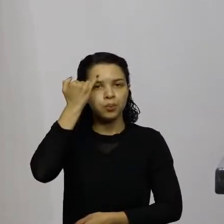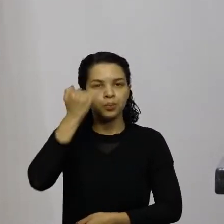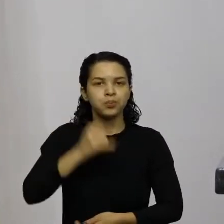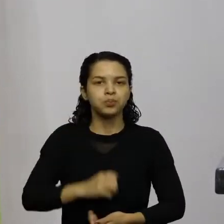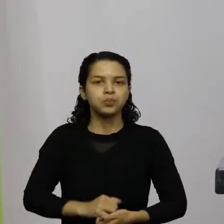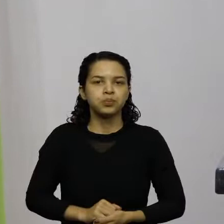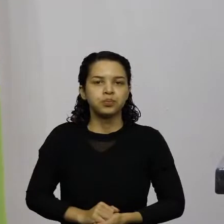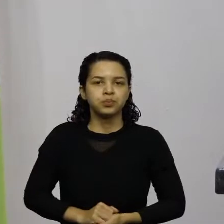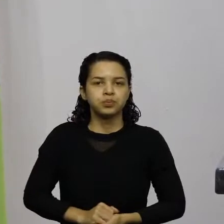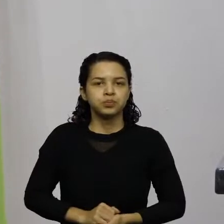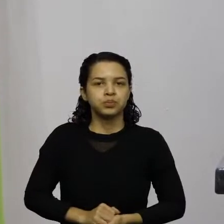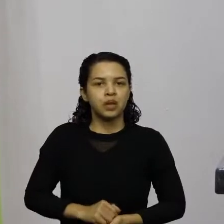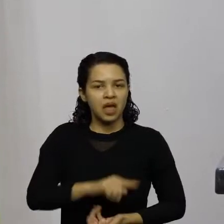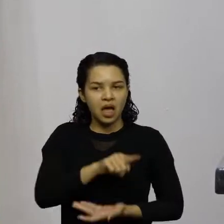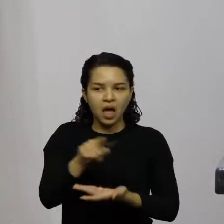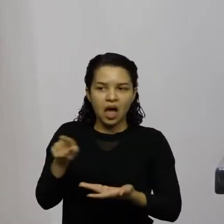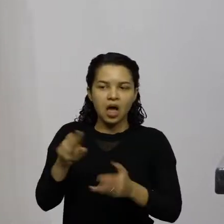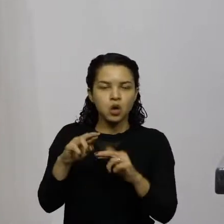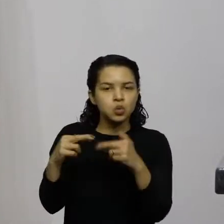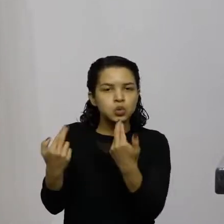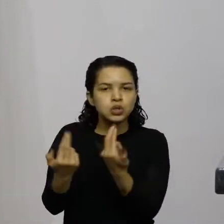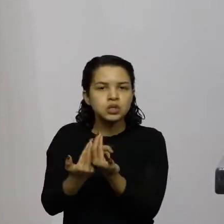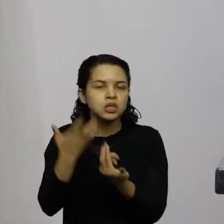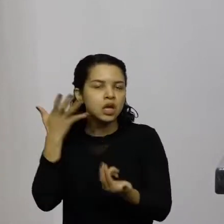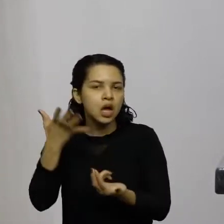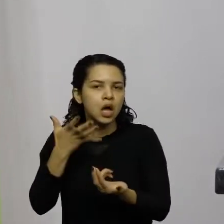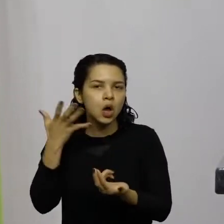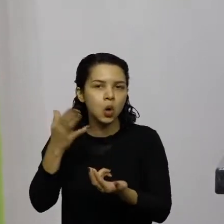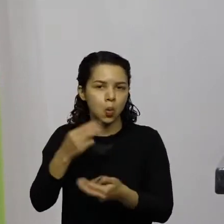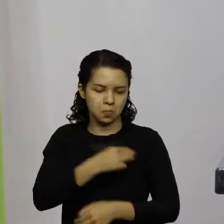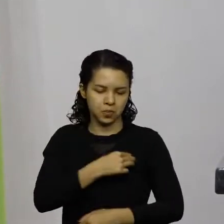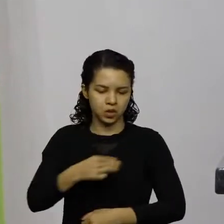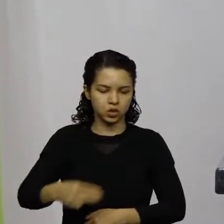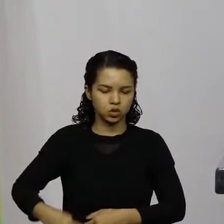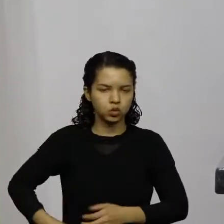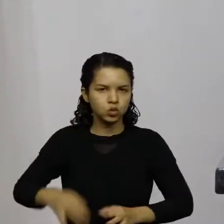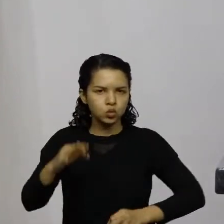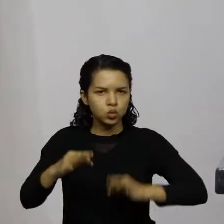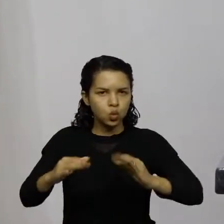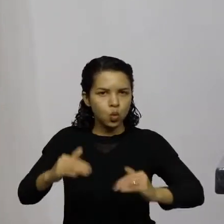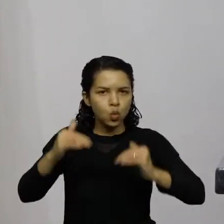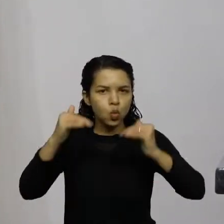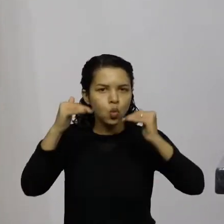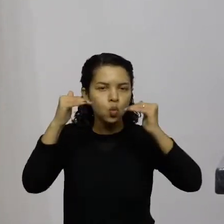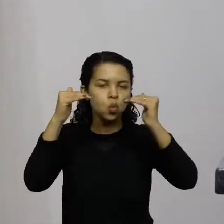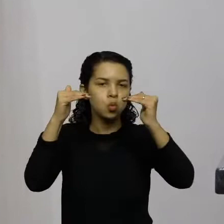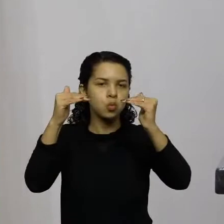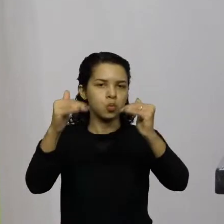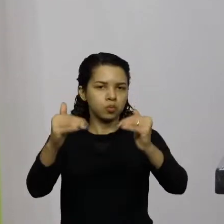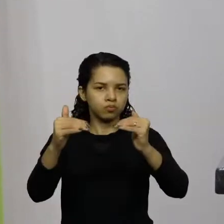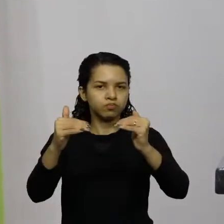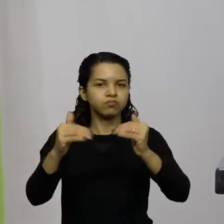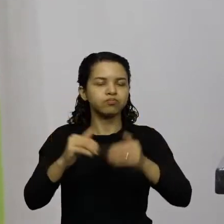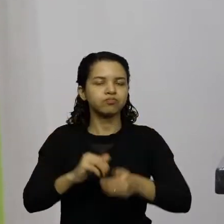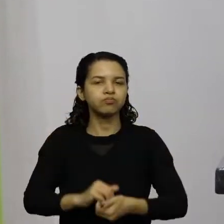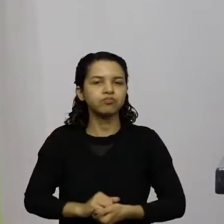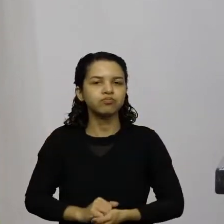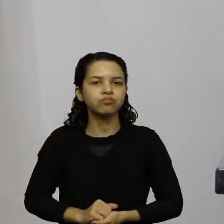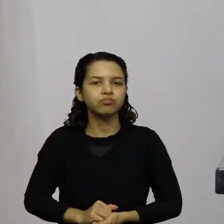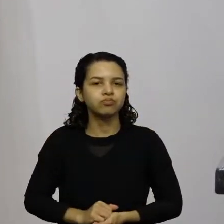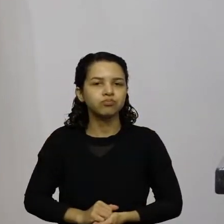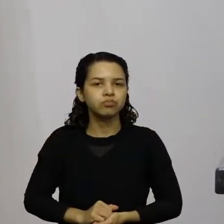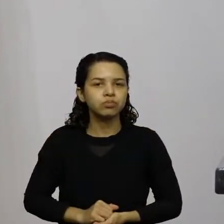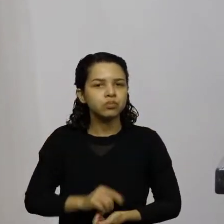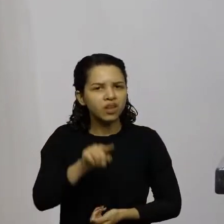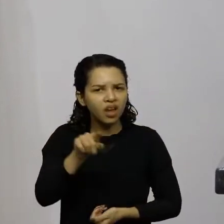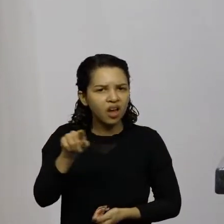essas palestras que ministros do Supremo Tribunal Federal dão Augusto elas não